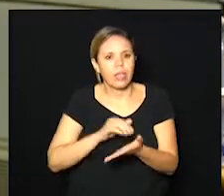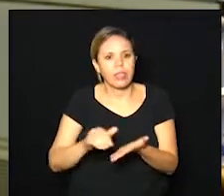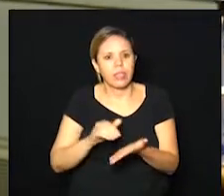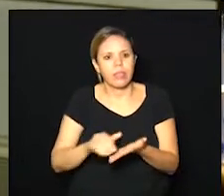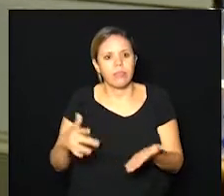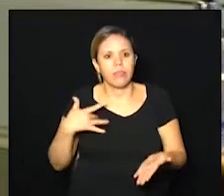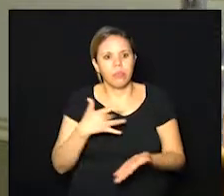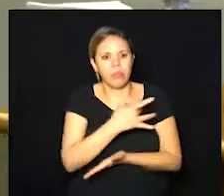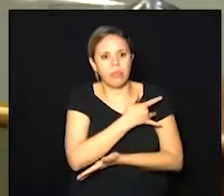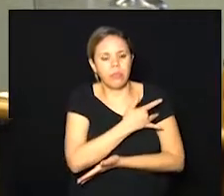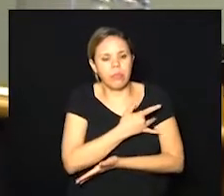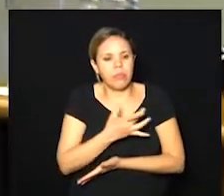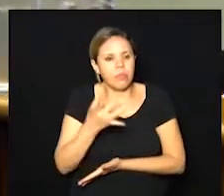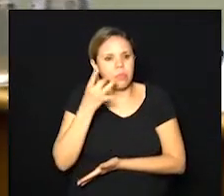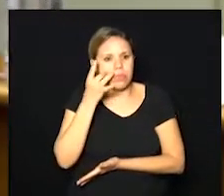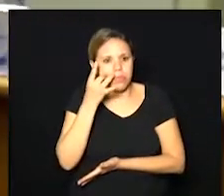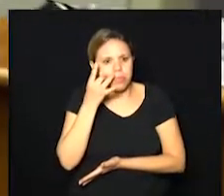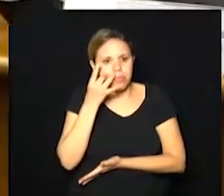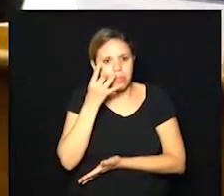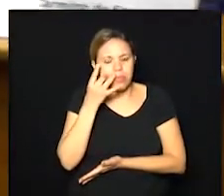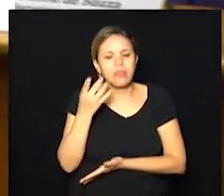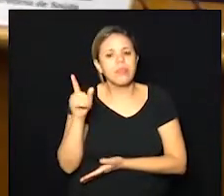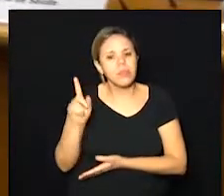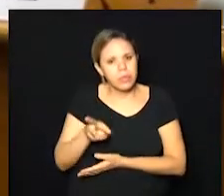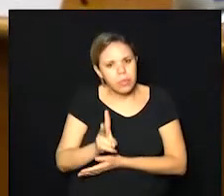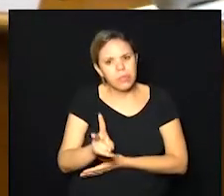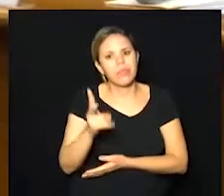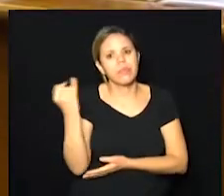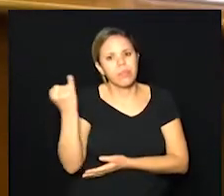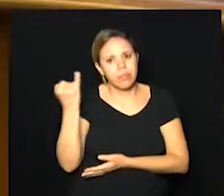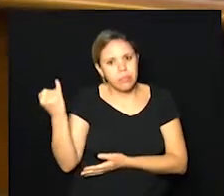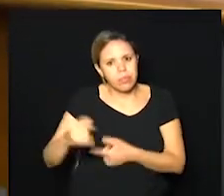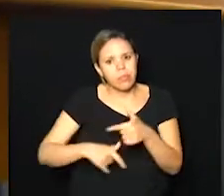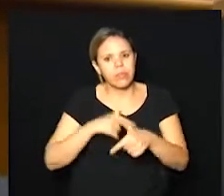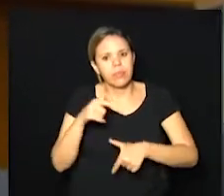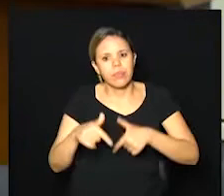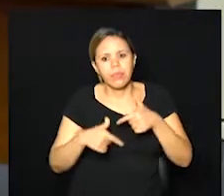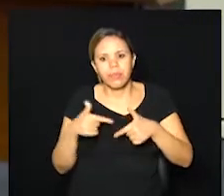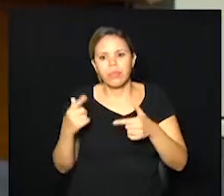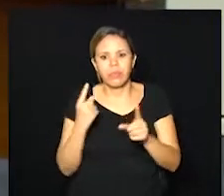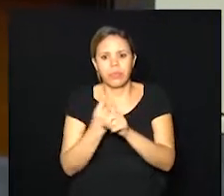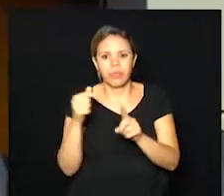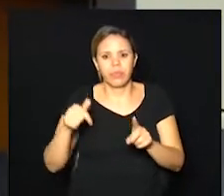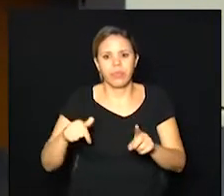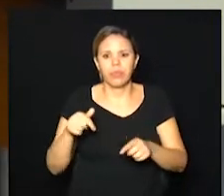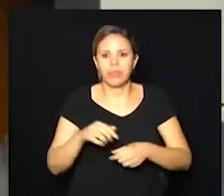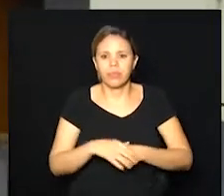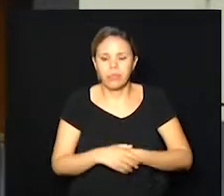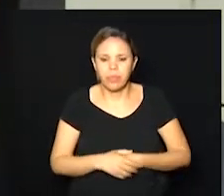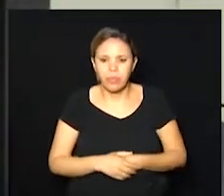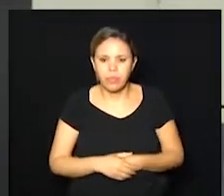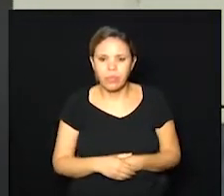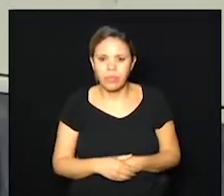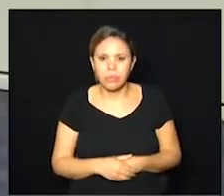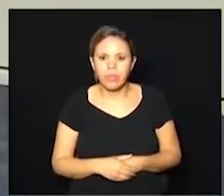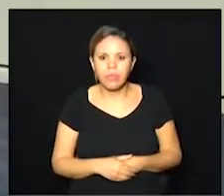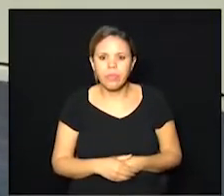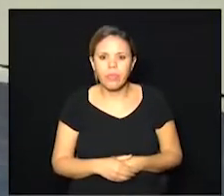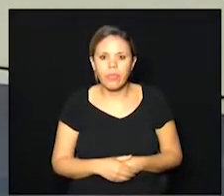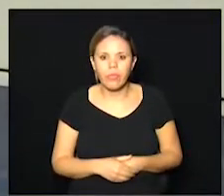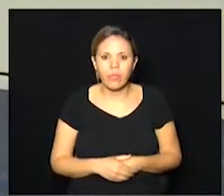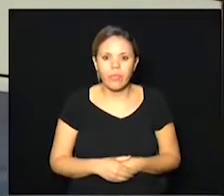que é uma presença praticamente quase que constante nos nossos encontros. E, como